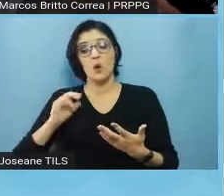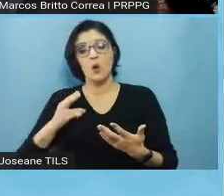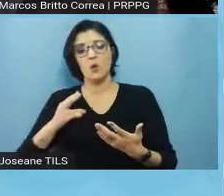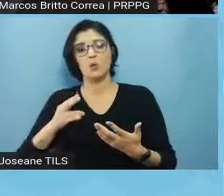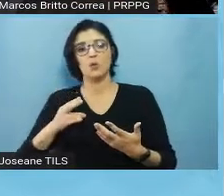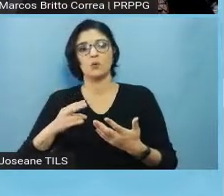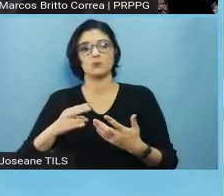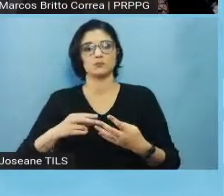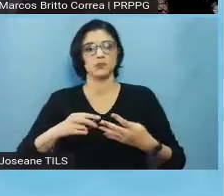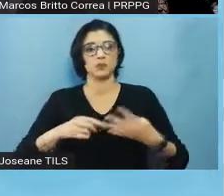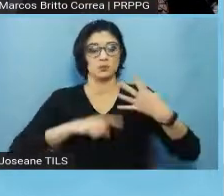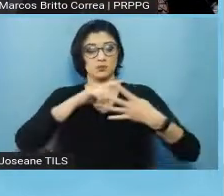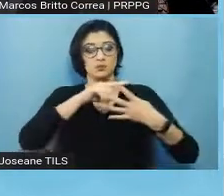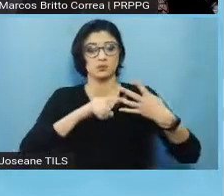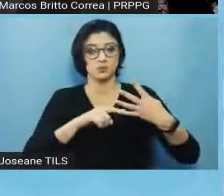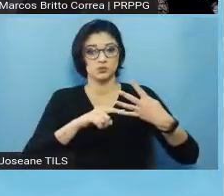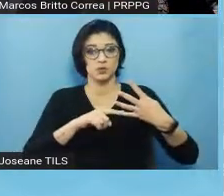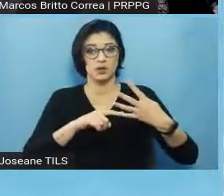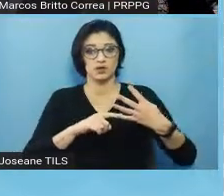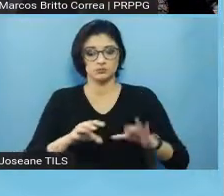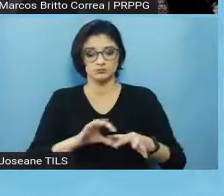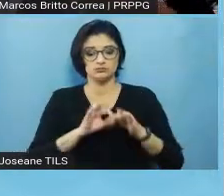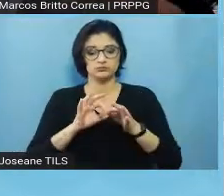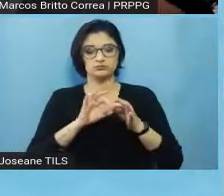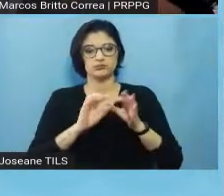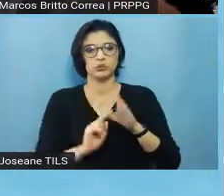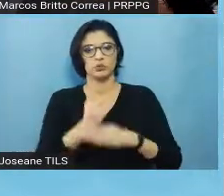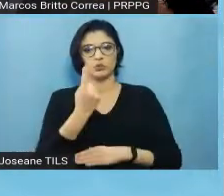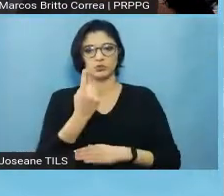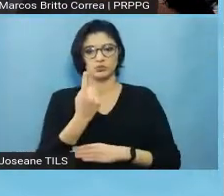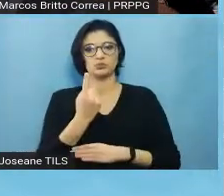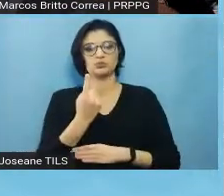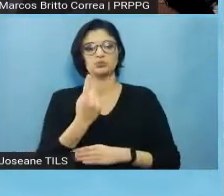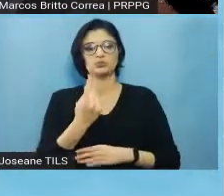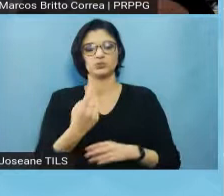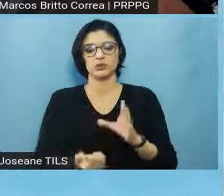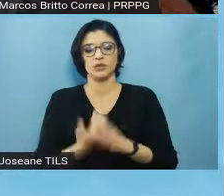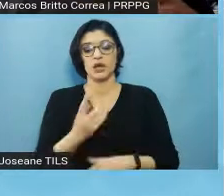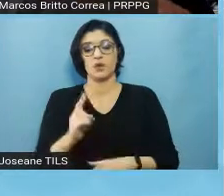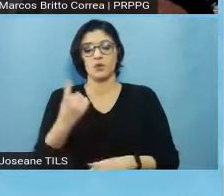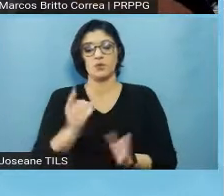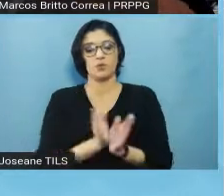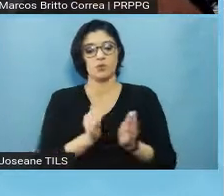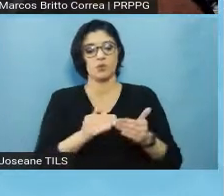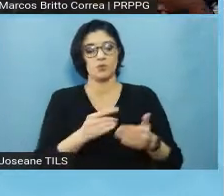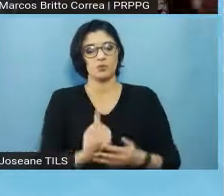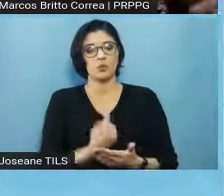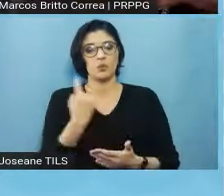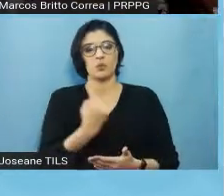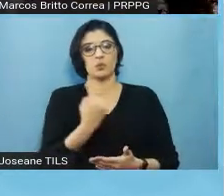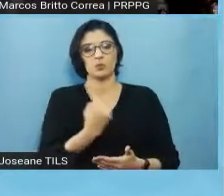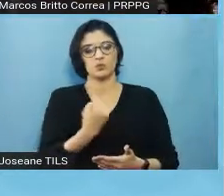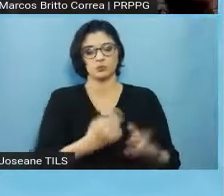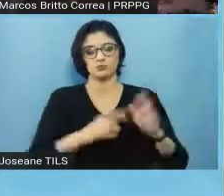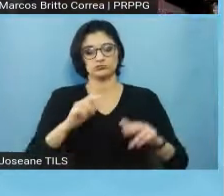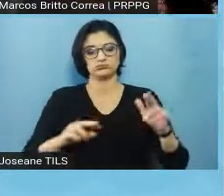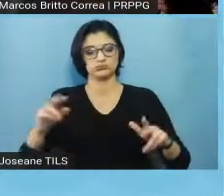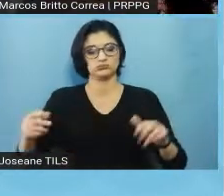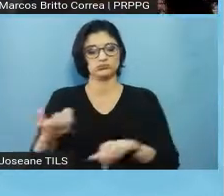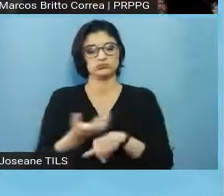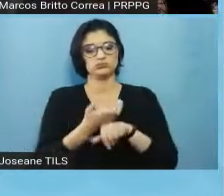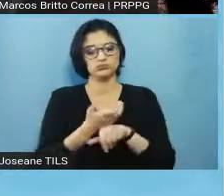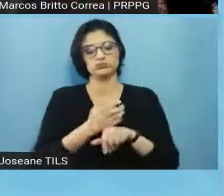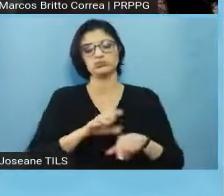comitês de ética em pesquisa da Universidade Federal de Pelotas, criando um comitê único, né, multidisciplinar e trazendo daí todas as áreas do